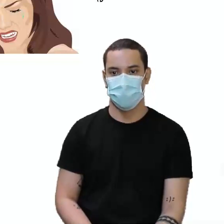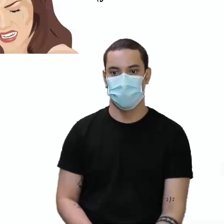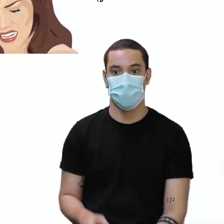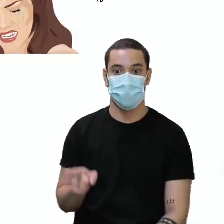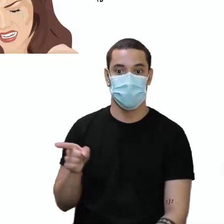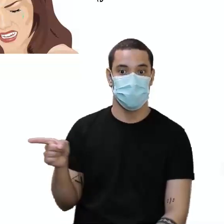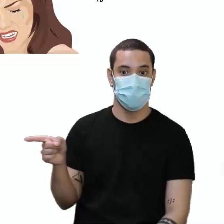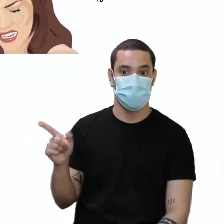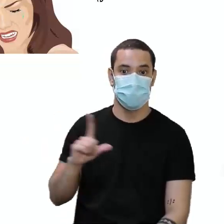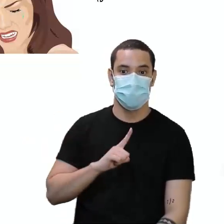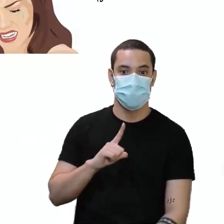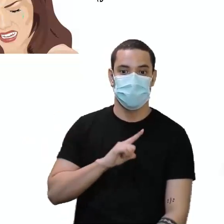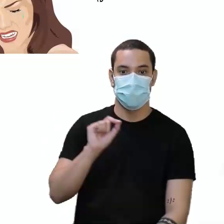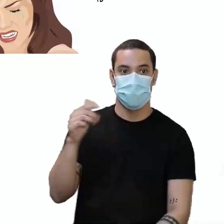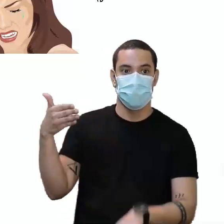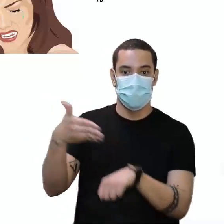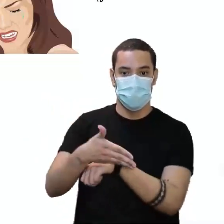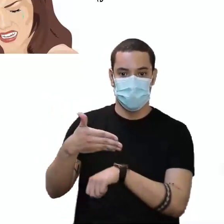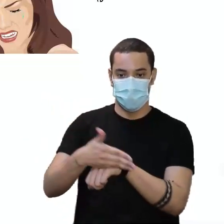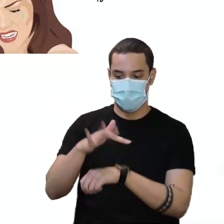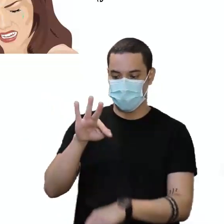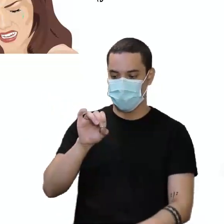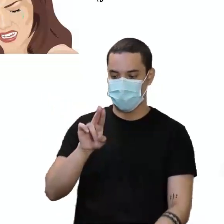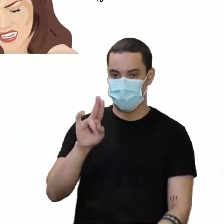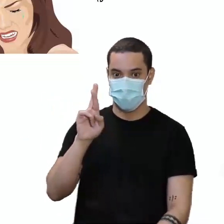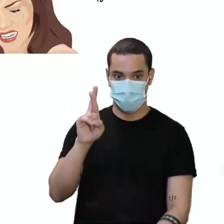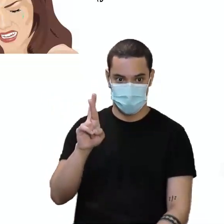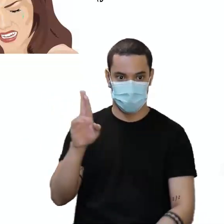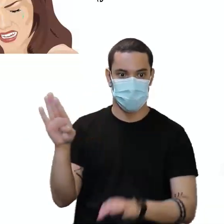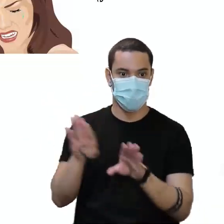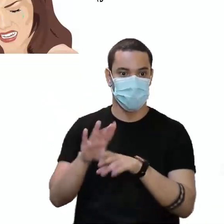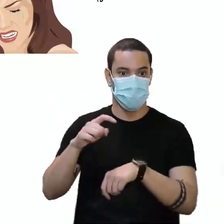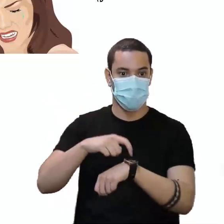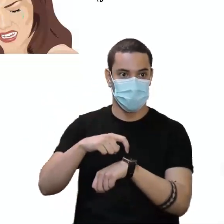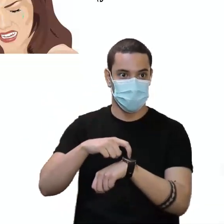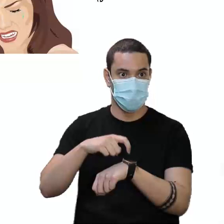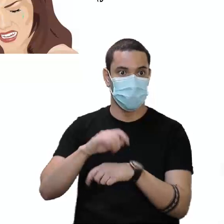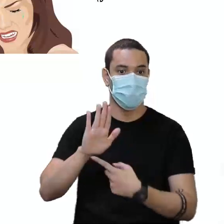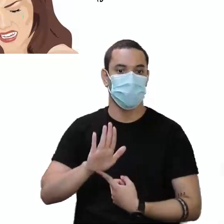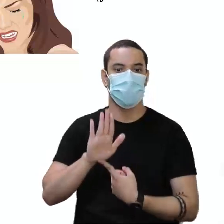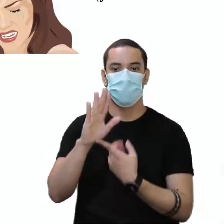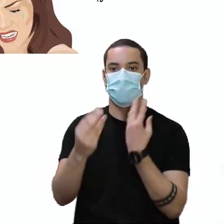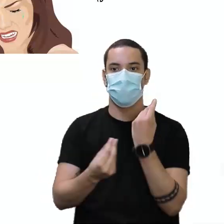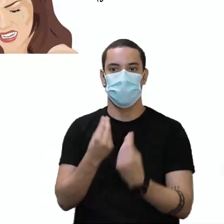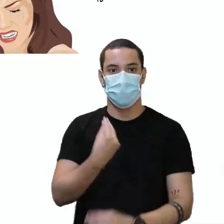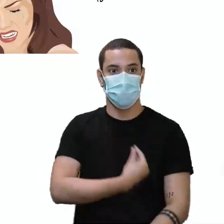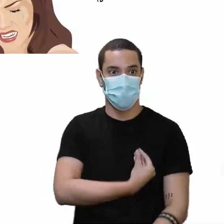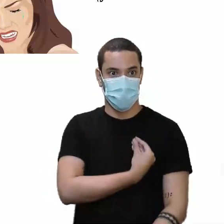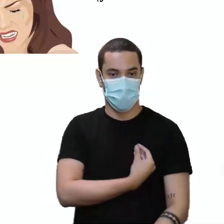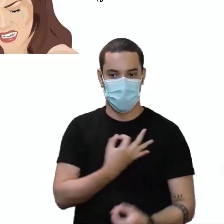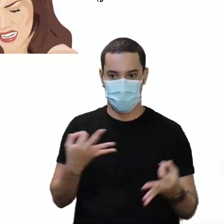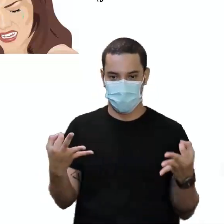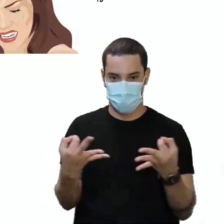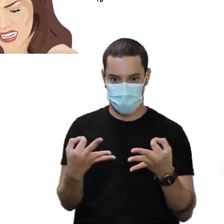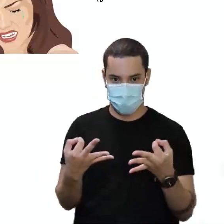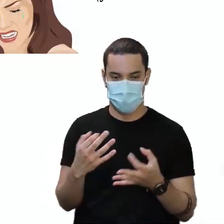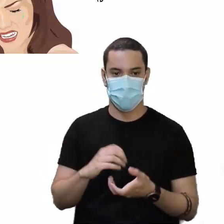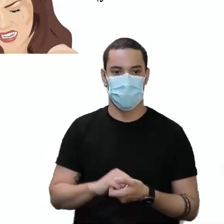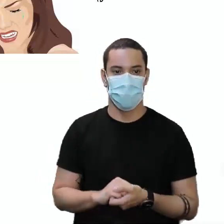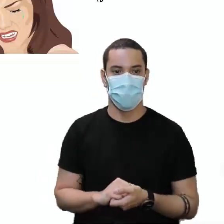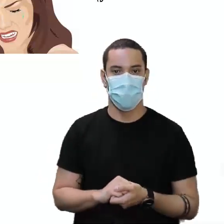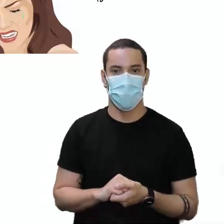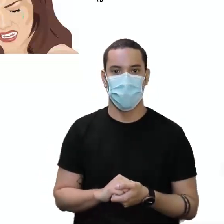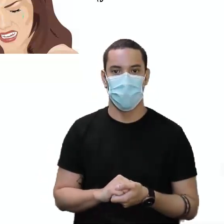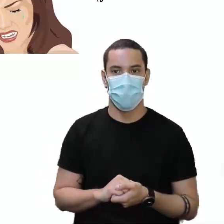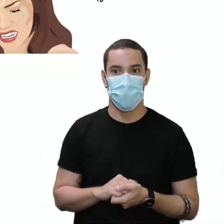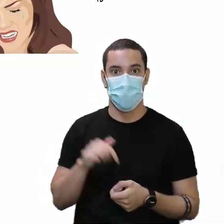Aí aqui a gente tem aquela questão de frequência, four times, e a expressão de tempo que a gente viu que vai usar com os presentes perfeitos. This